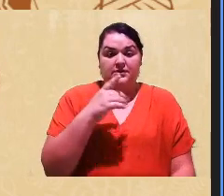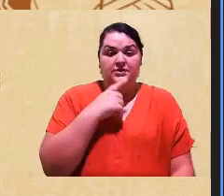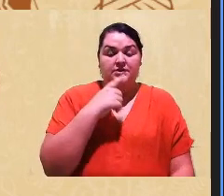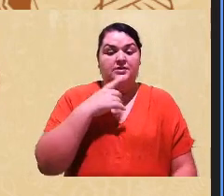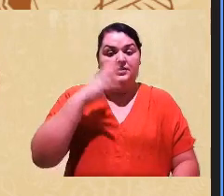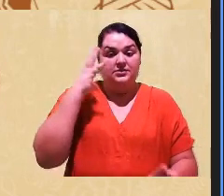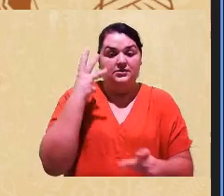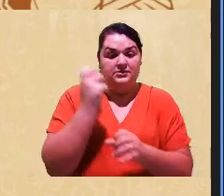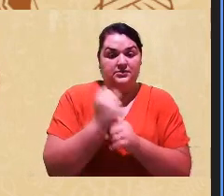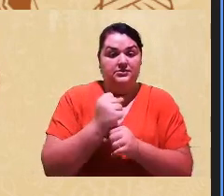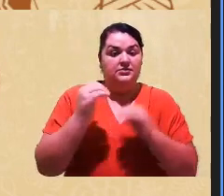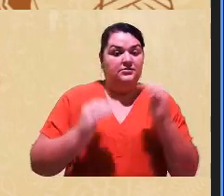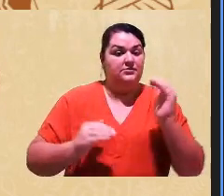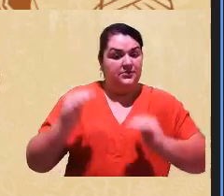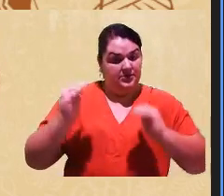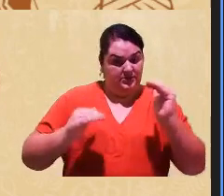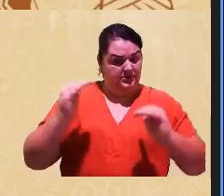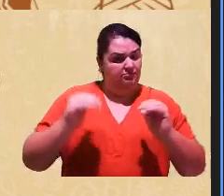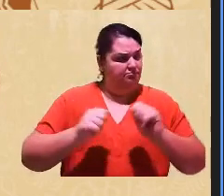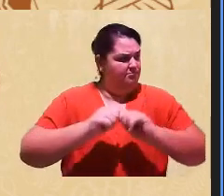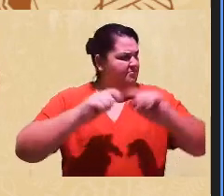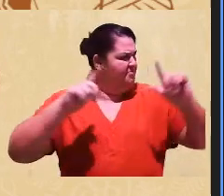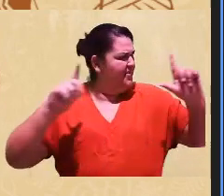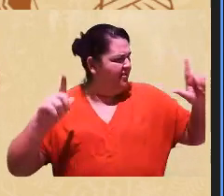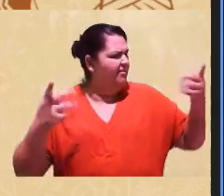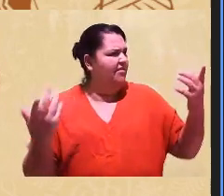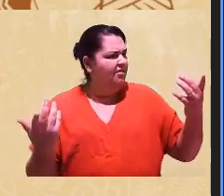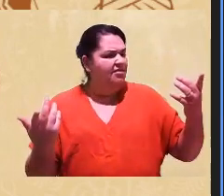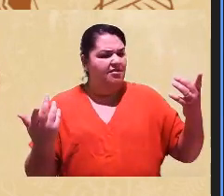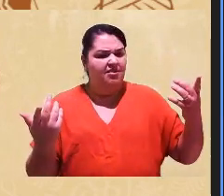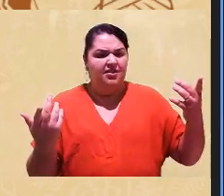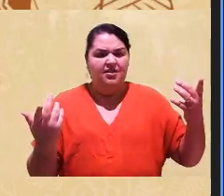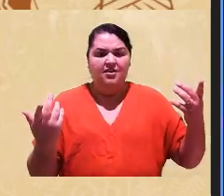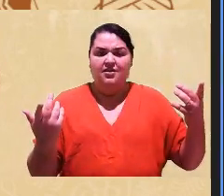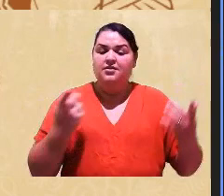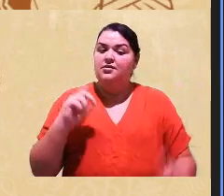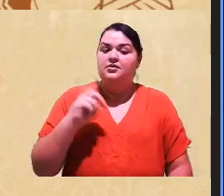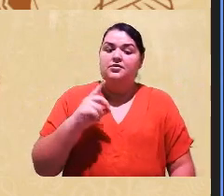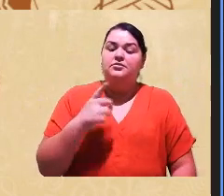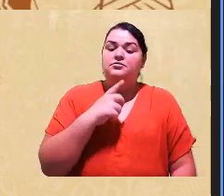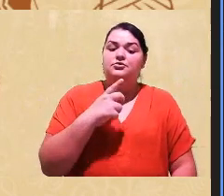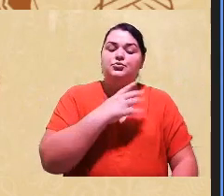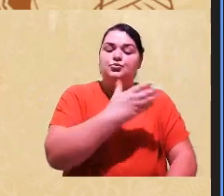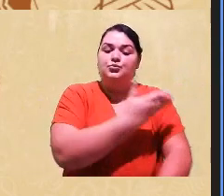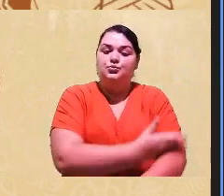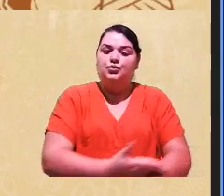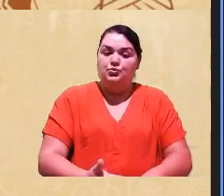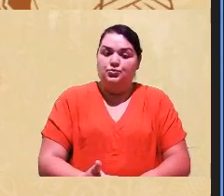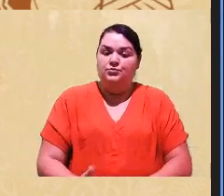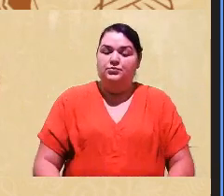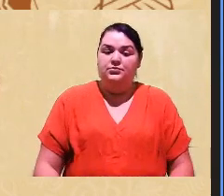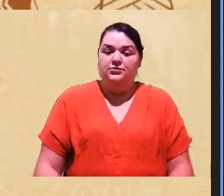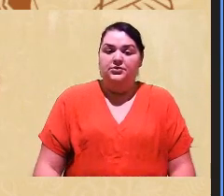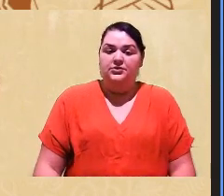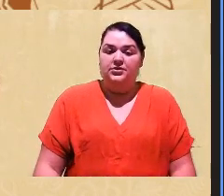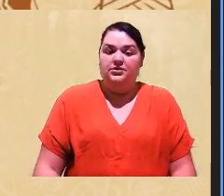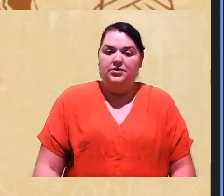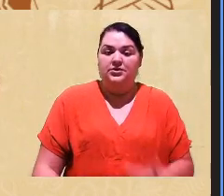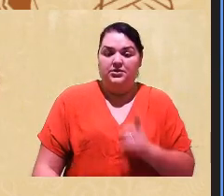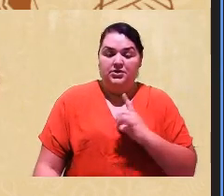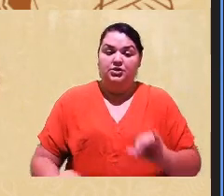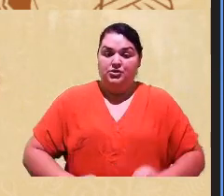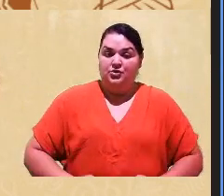explícita, nós não fomos acostumados, né, do ponto de sofrer,